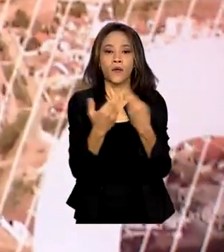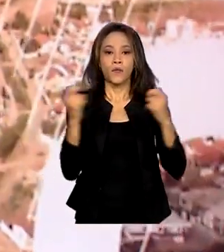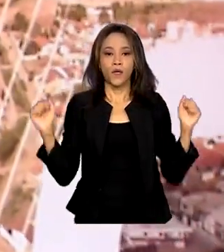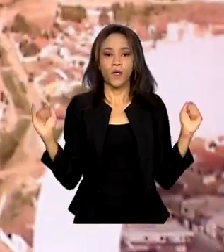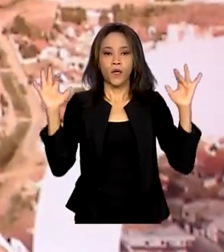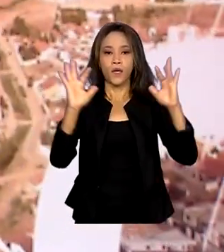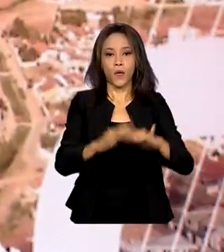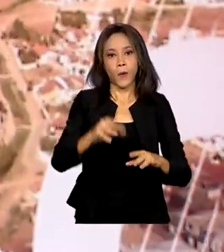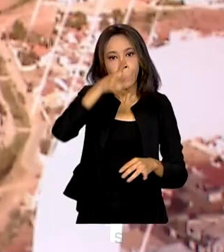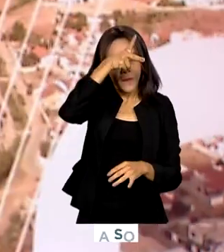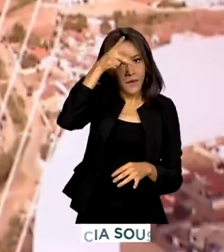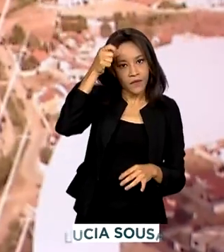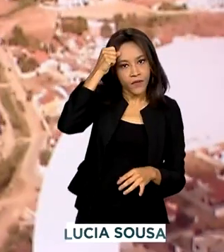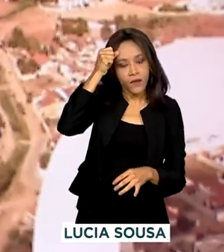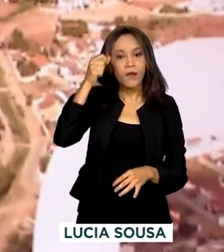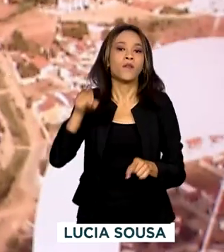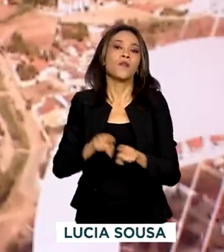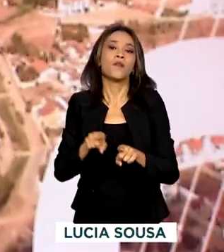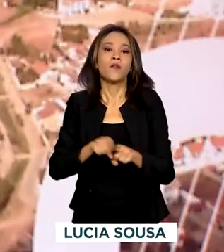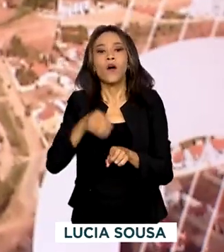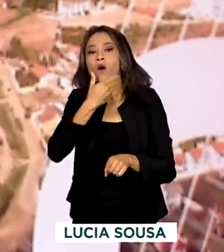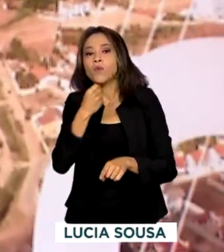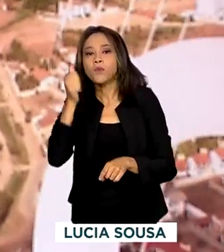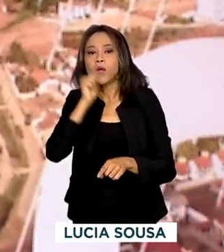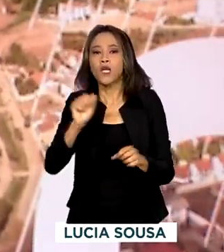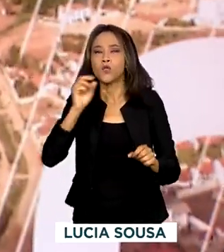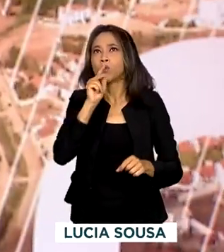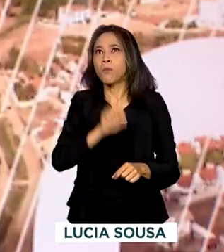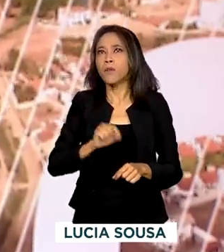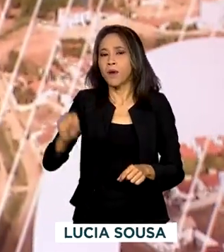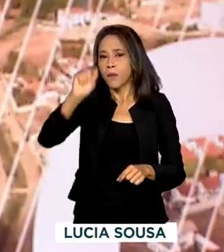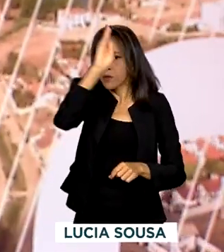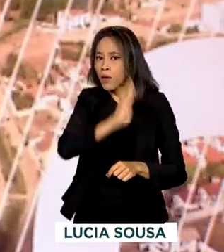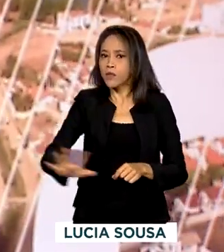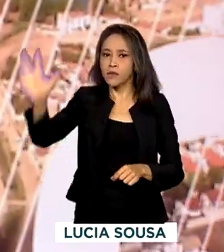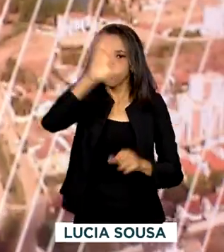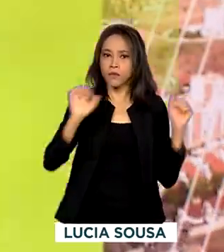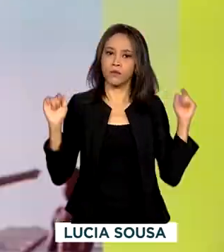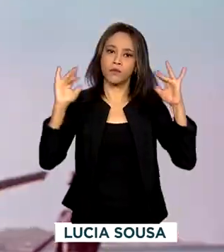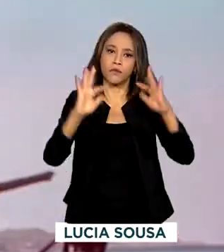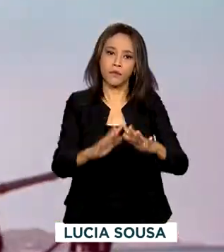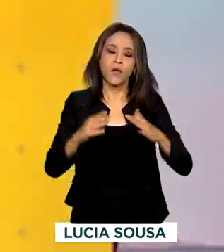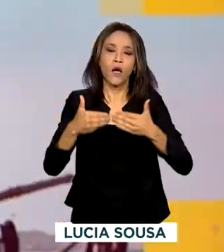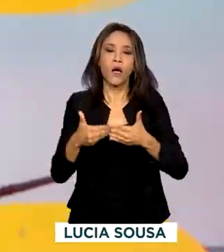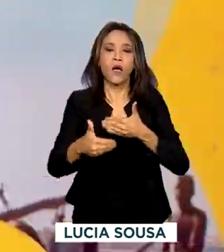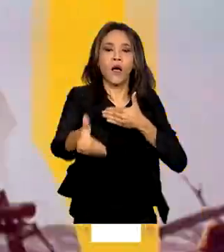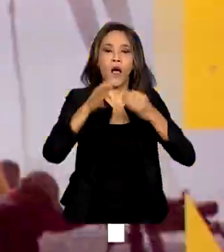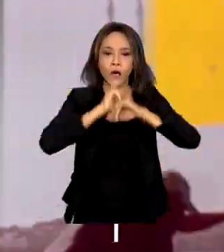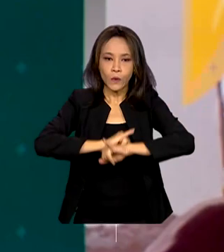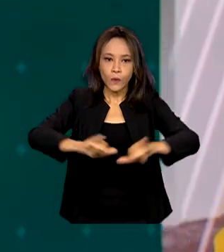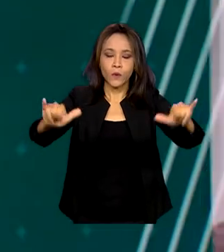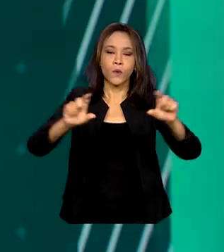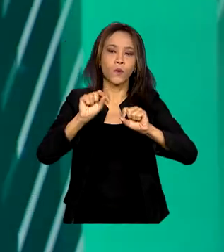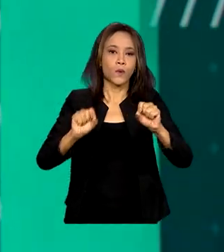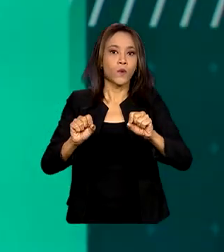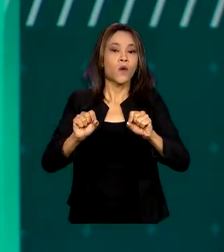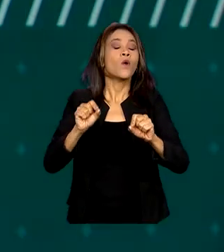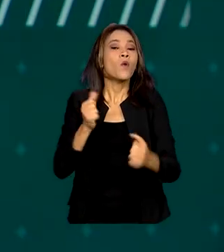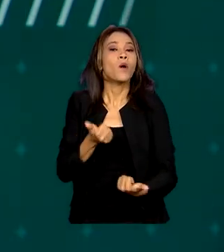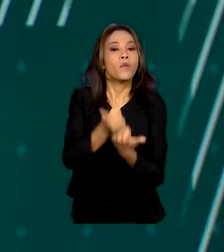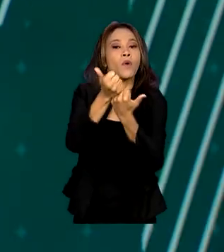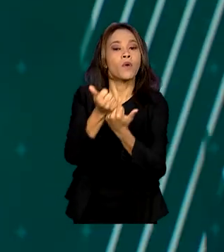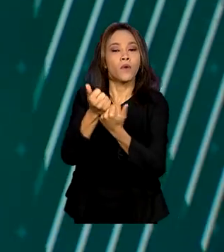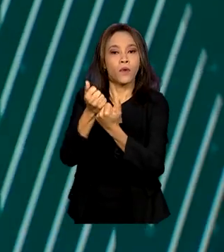prefeitas de todo o país, o governo federal anunciou a retomada de obras interrompidas com o auxílio de uma plataforma para